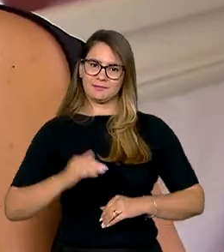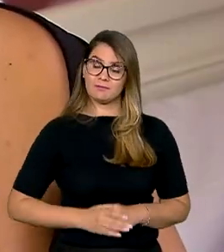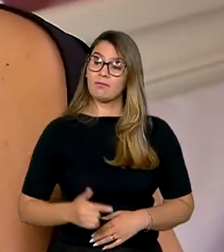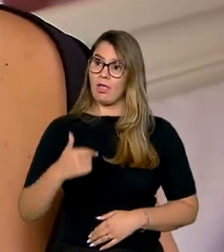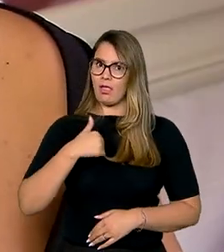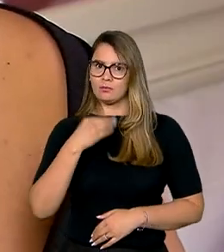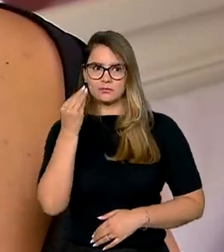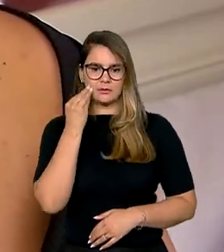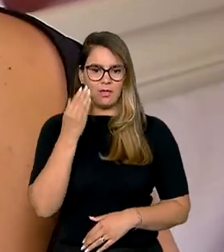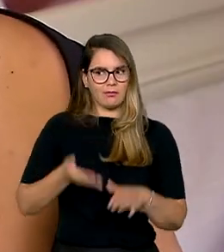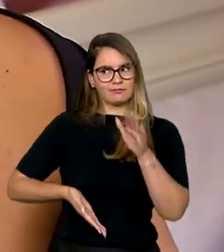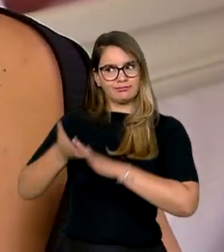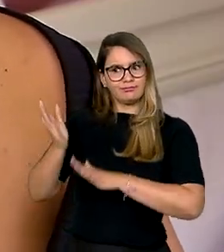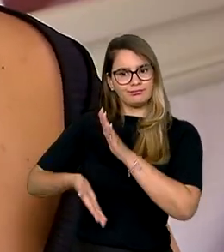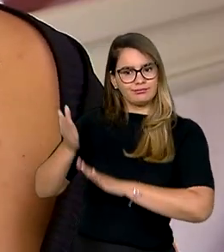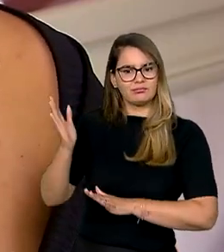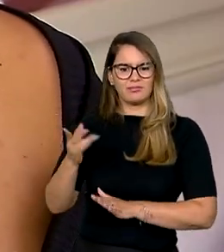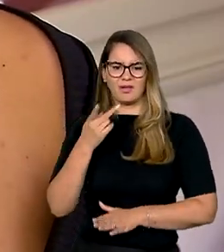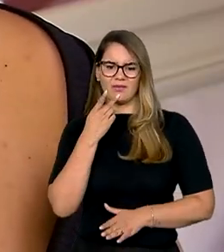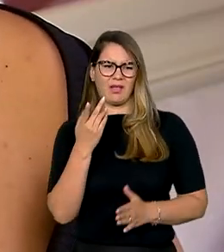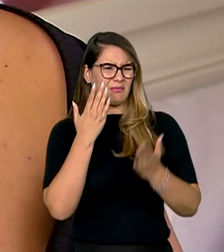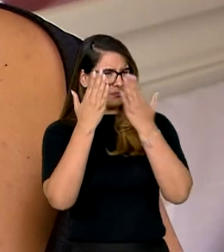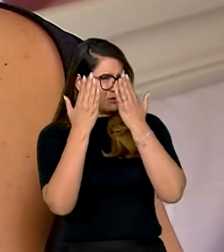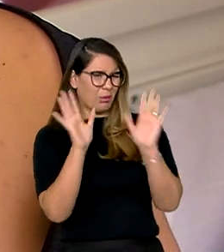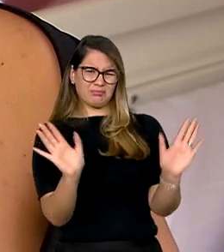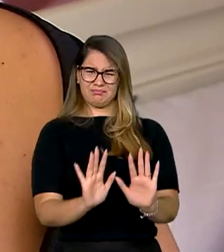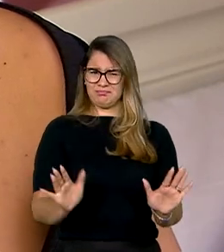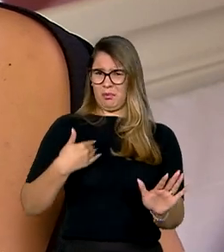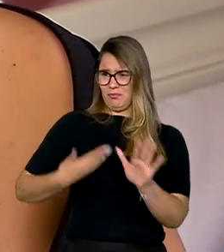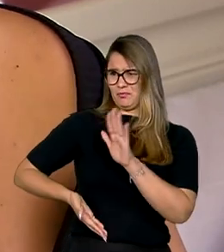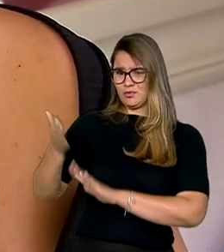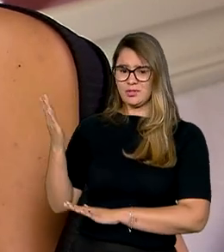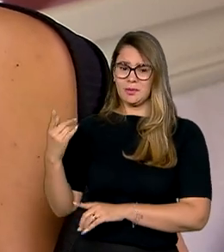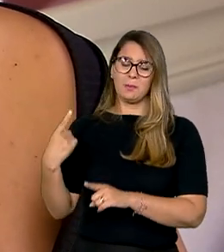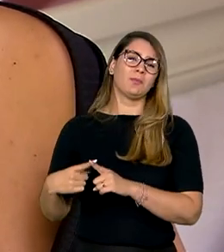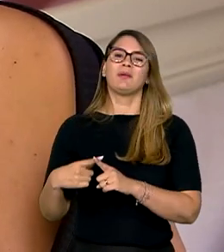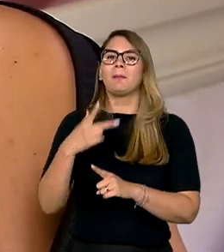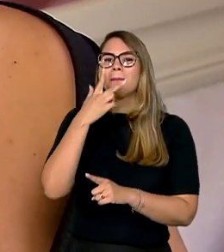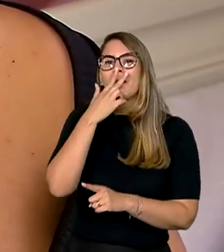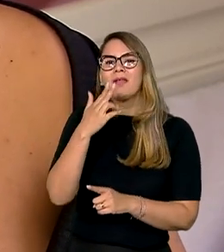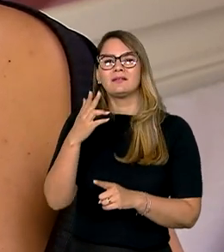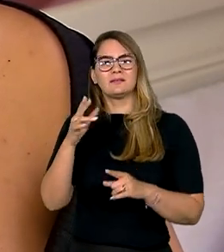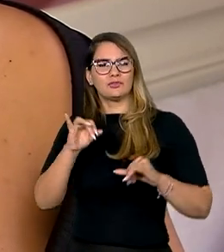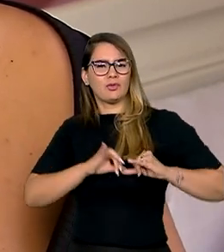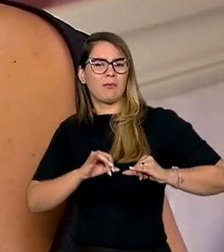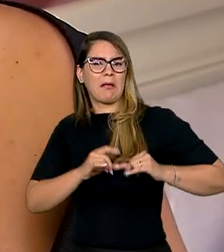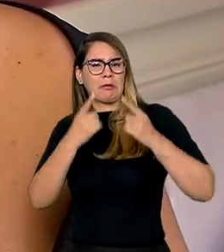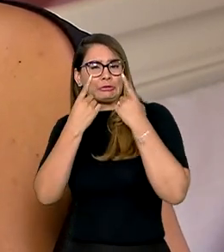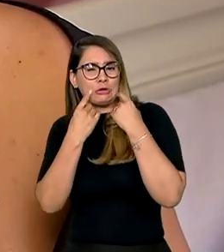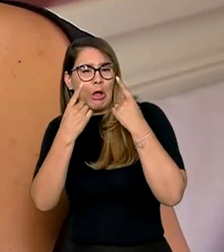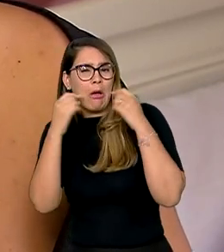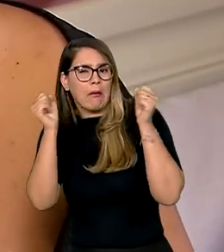mesmo fugia. Eu fugia. Eu falava de psicólogo e eu fugia, porque me faz, tipo assim, toque muitas feridas, me fazia chorar muito. Eu